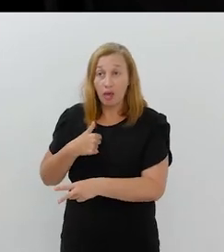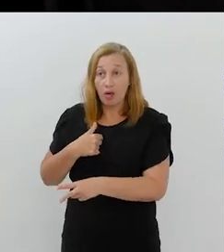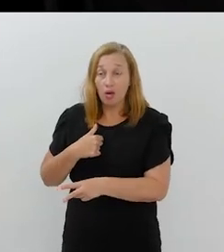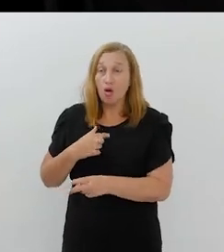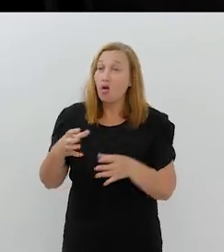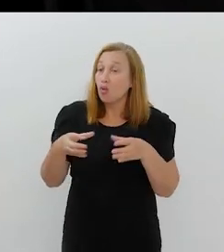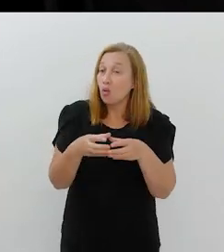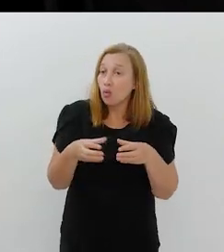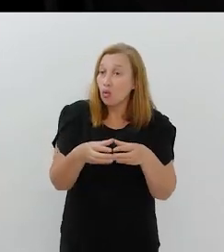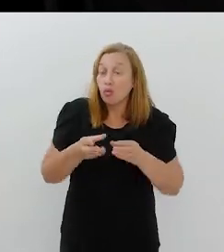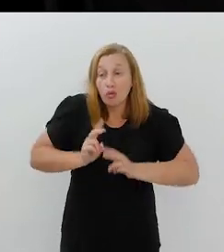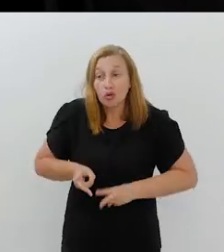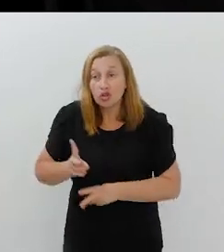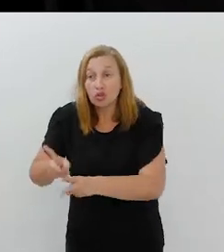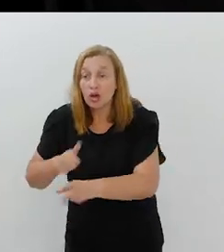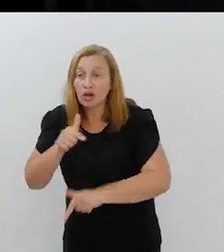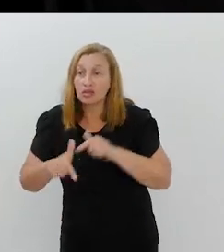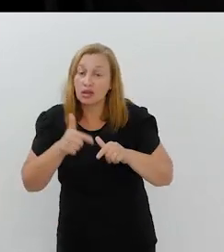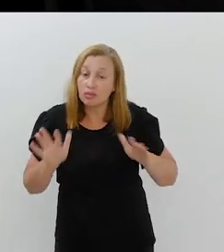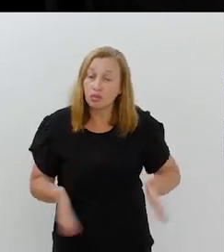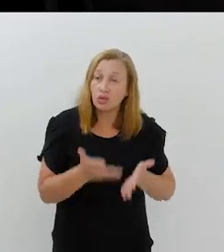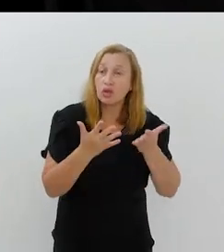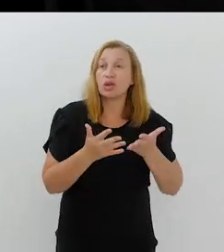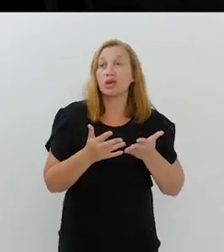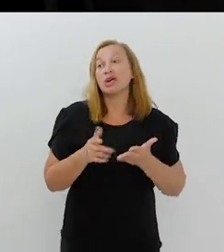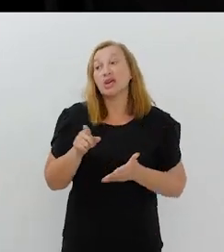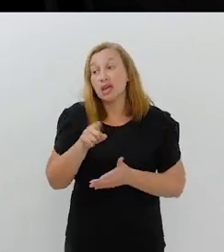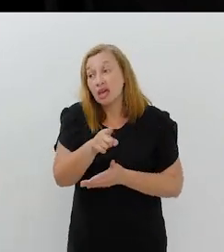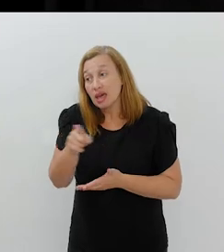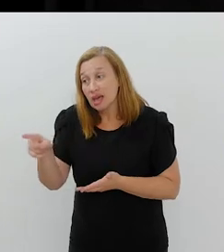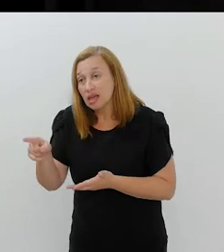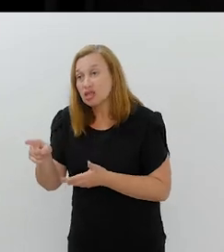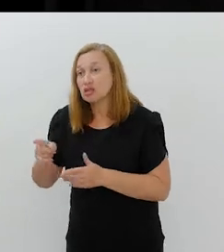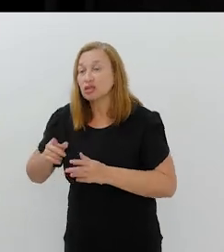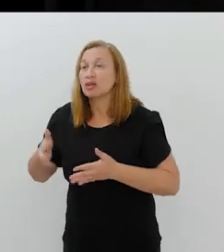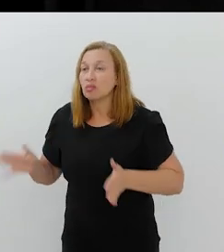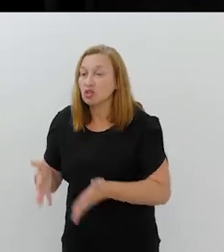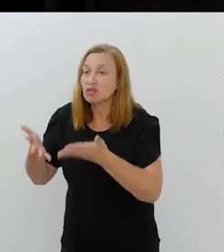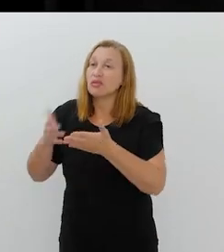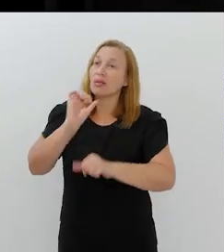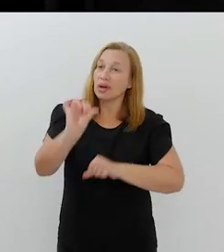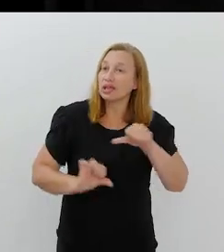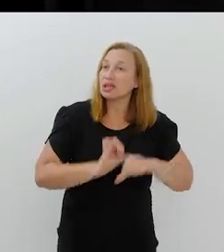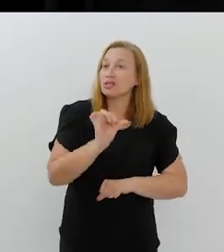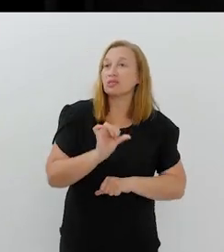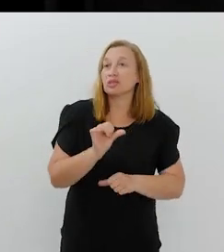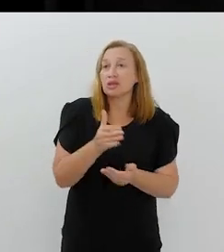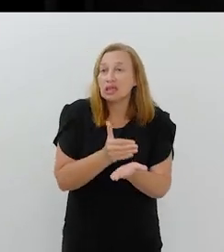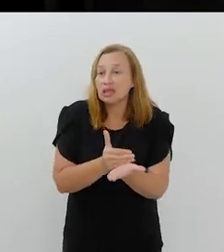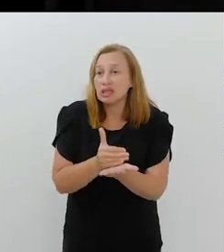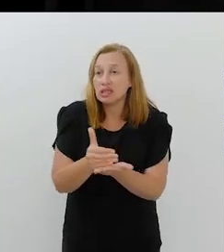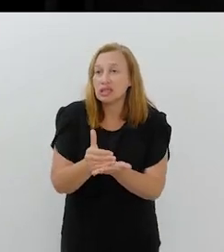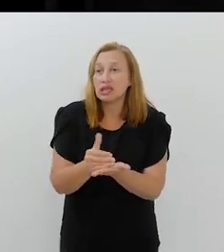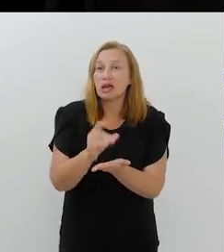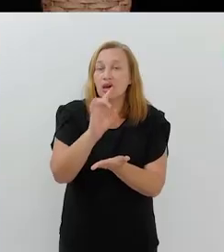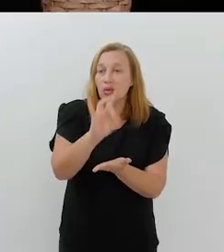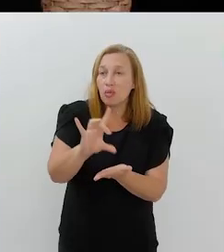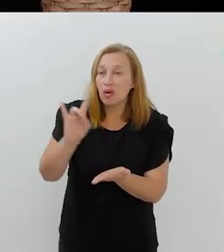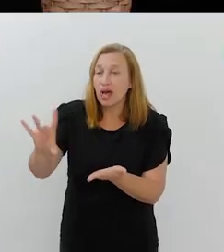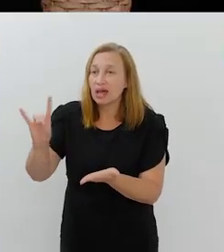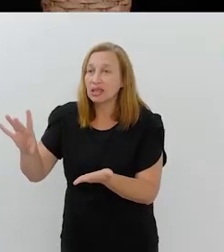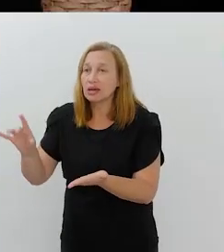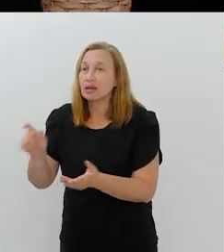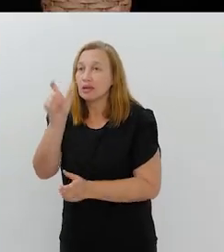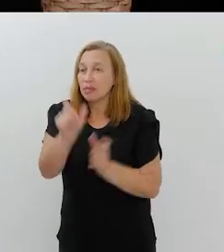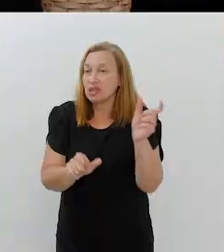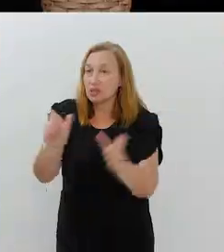motivar para continuar, motivar a equipe para continuar o trabalho e motivar eles para transformar. Então, a